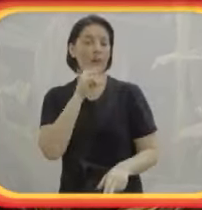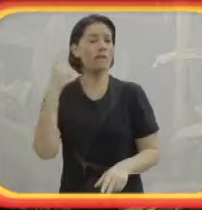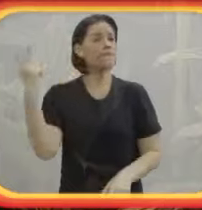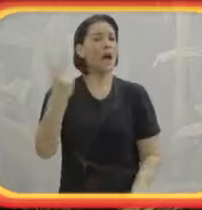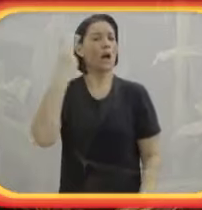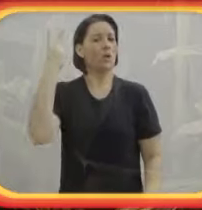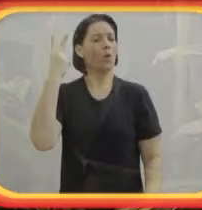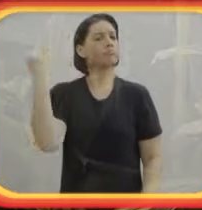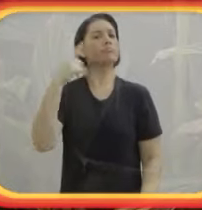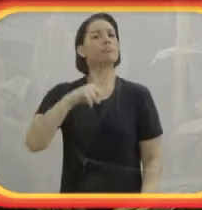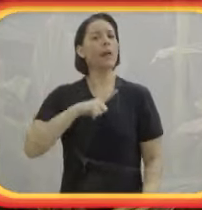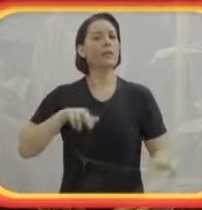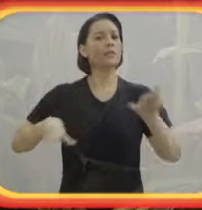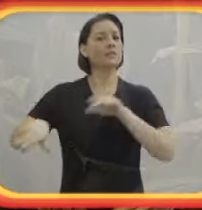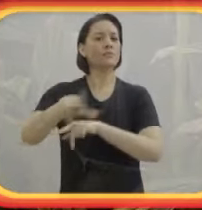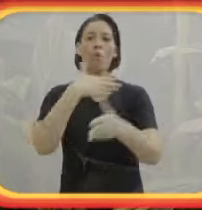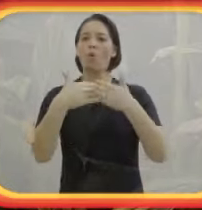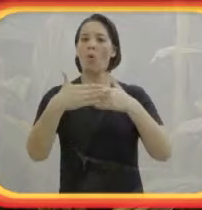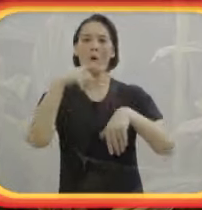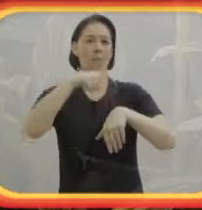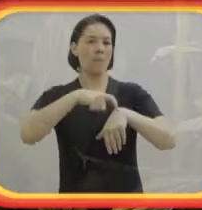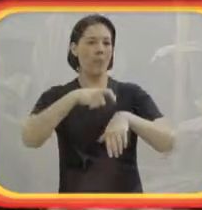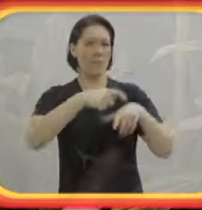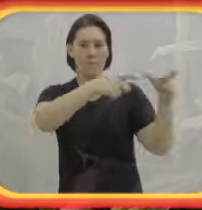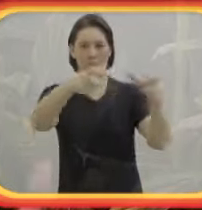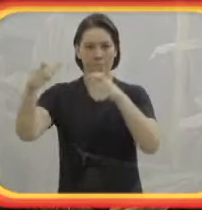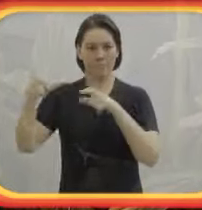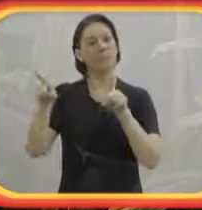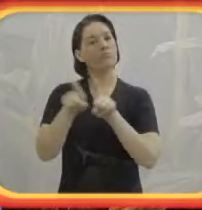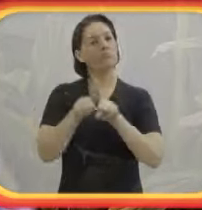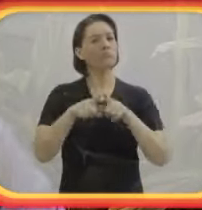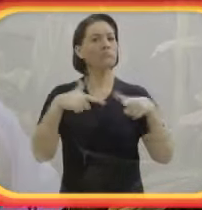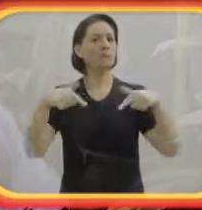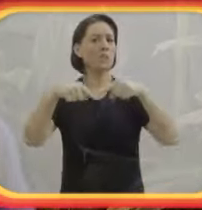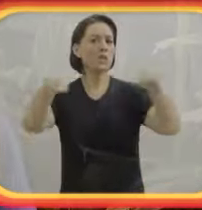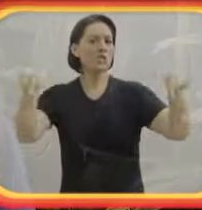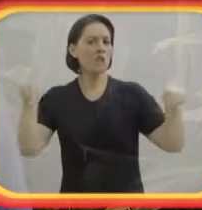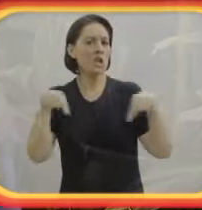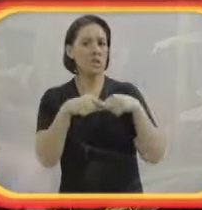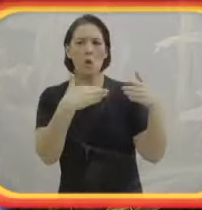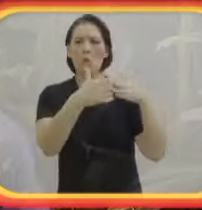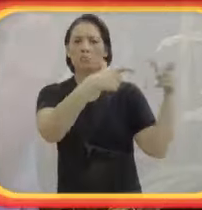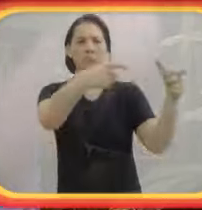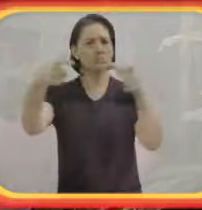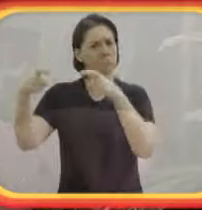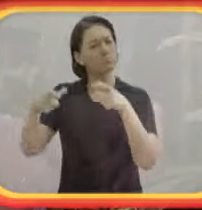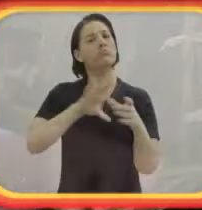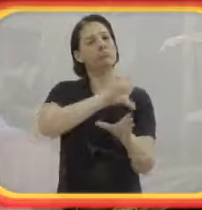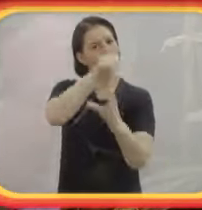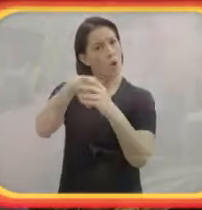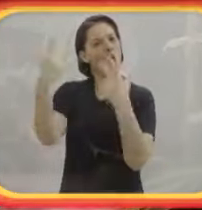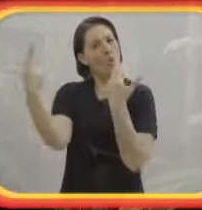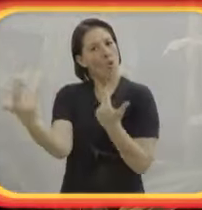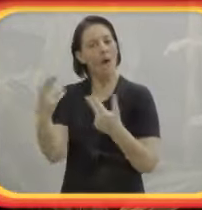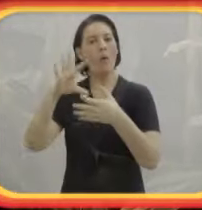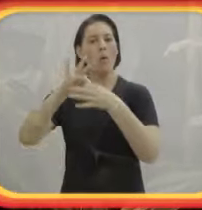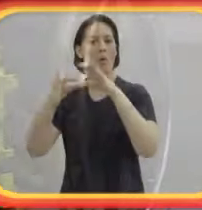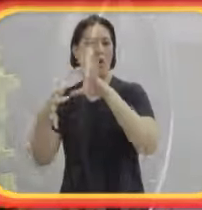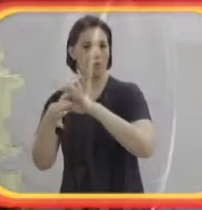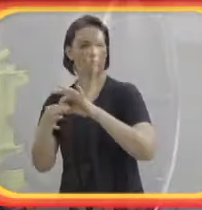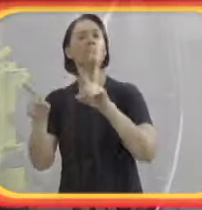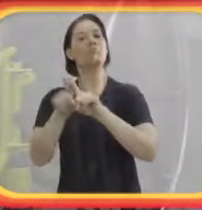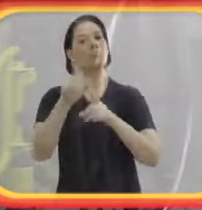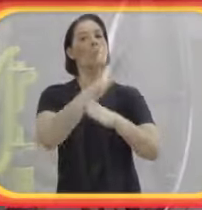nossos valores, de ter a diversidade em qualquer momento. Tanto aqui trabalhando no escritório, como nos Jogos Olímpicos, como nos Jogos